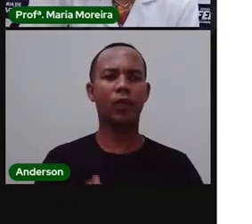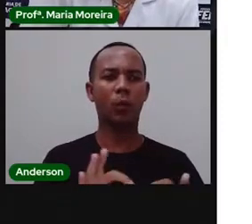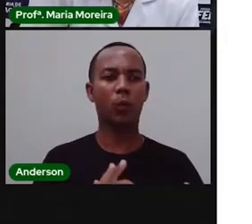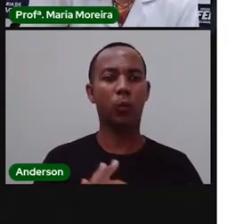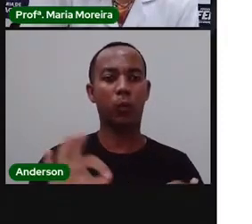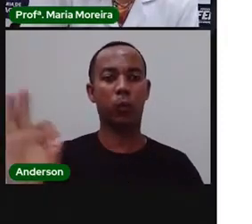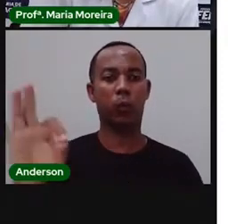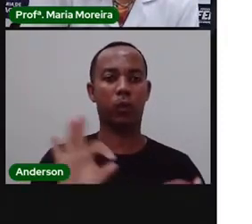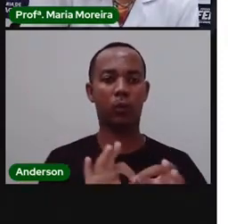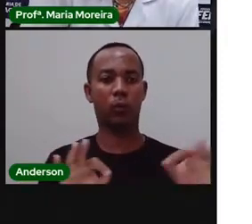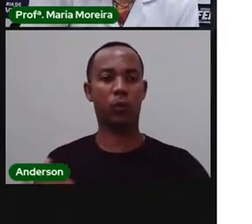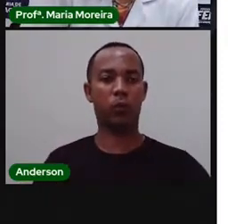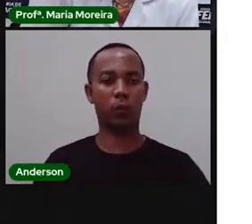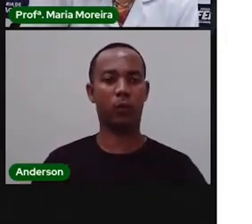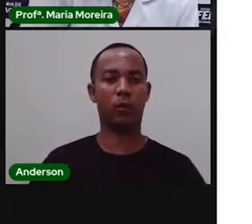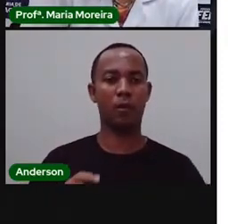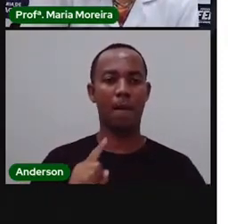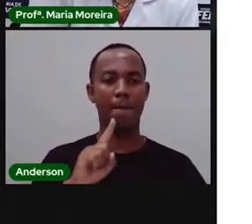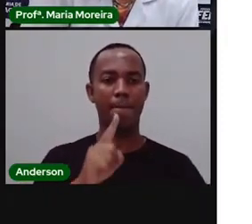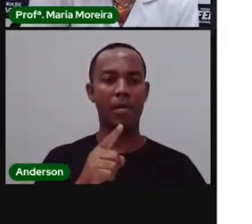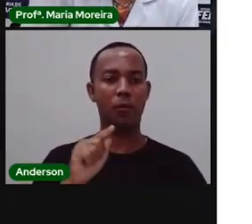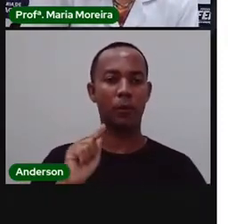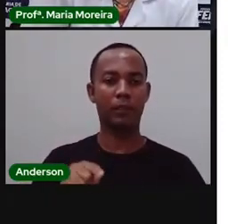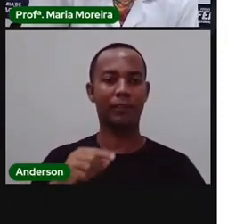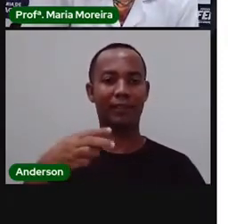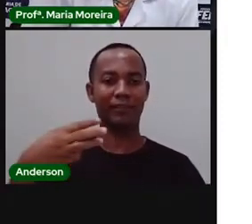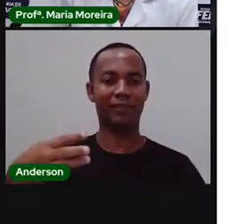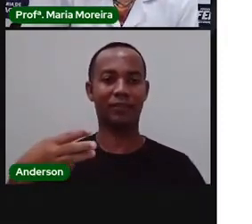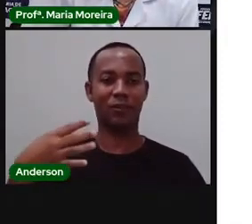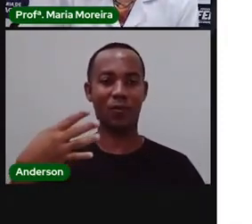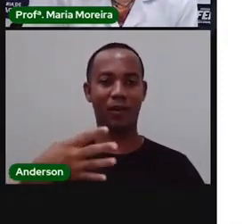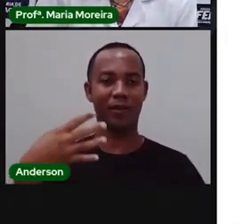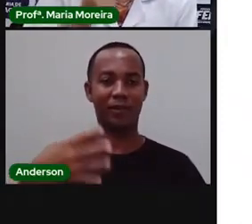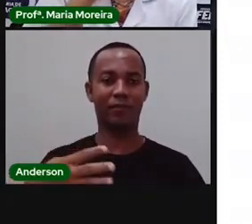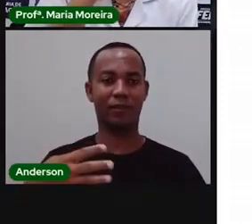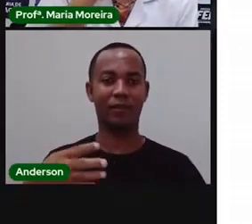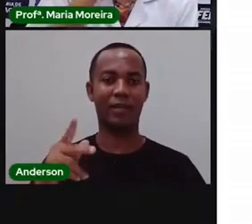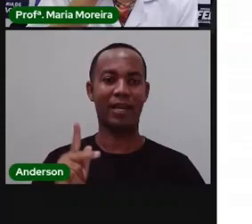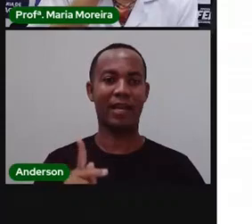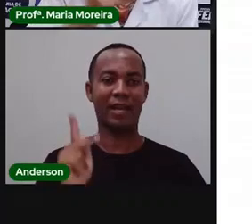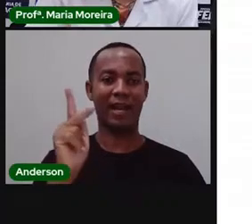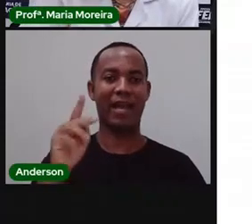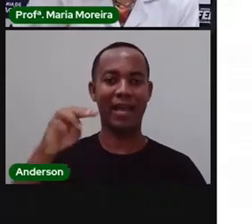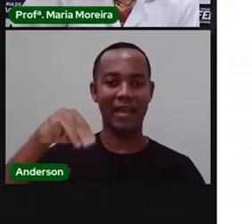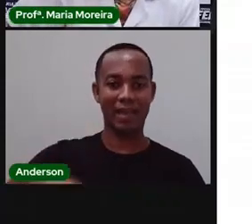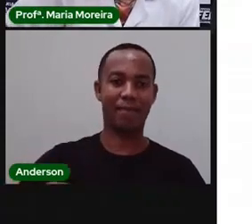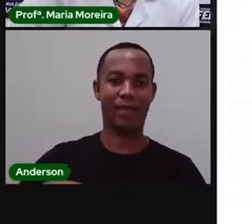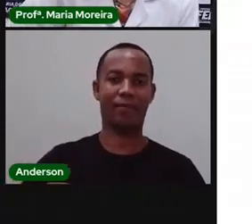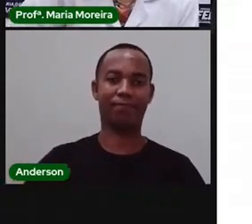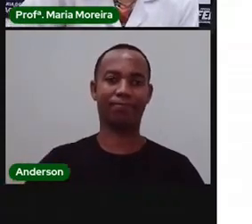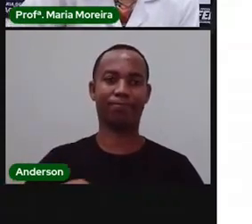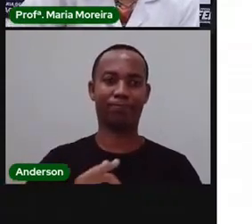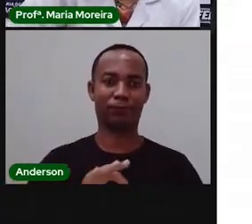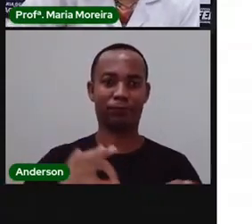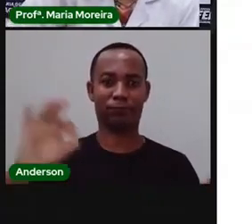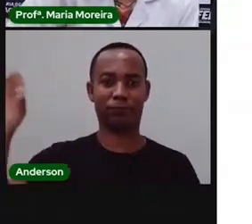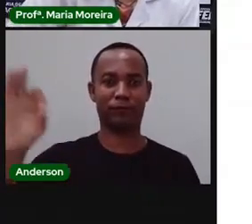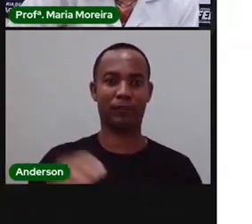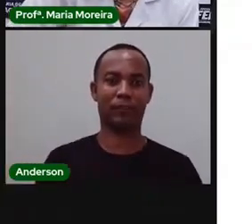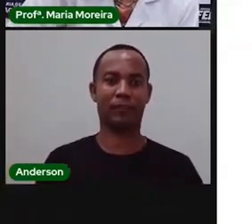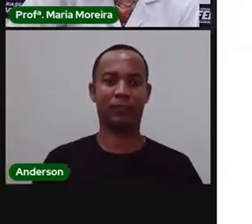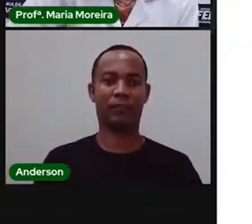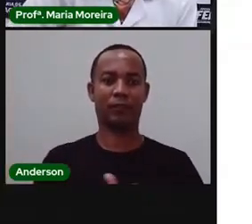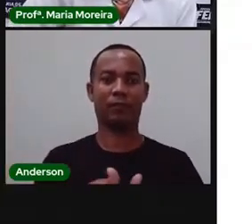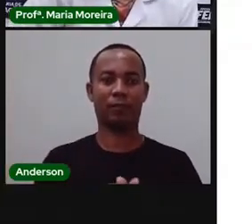.342 quilômetros quadrados. Grande pra caramba. Limites. Ao